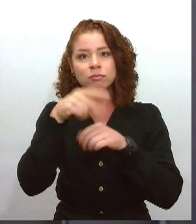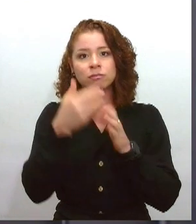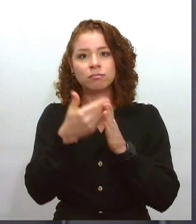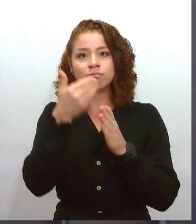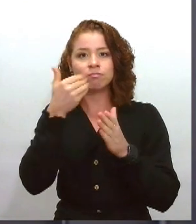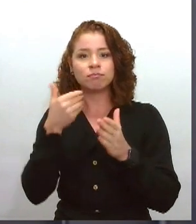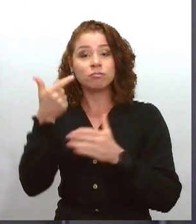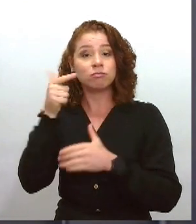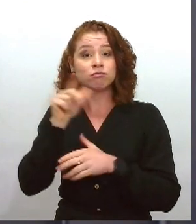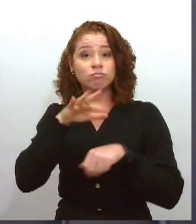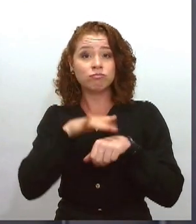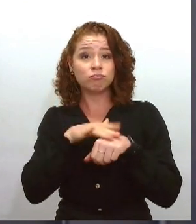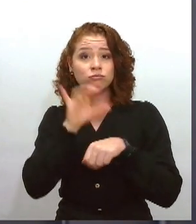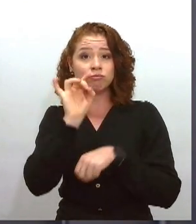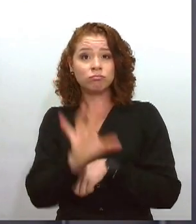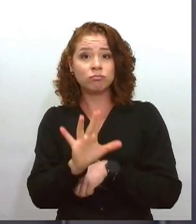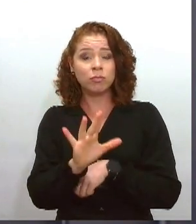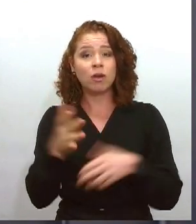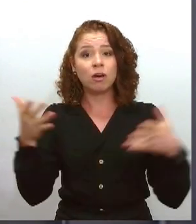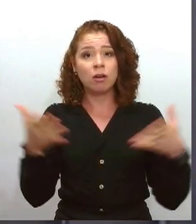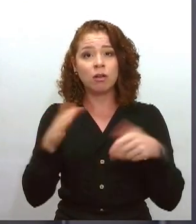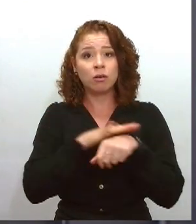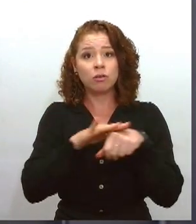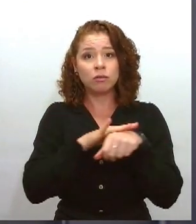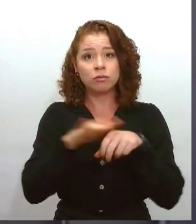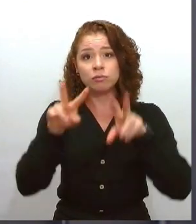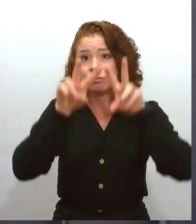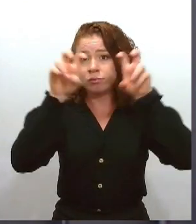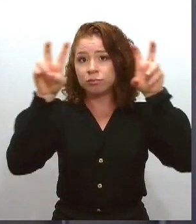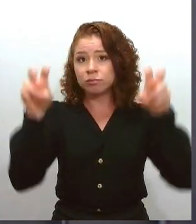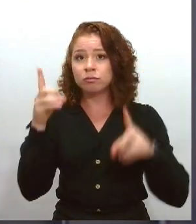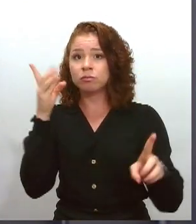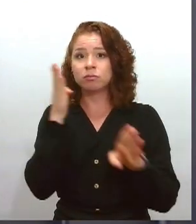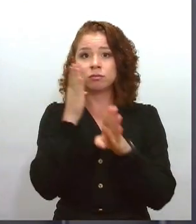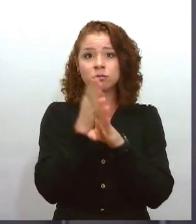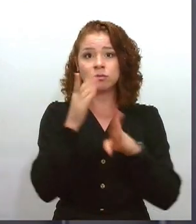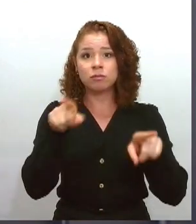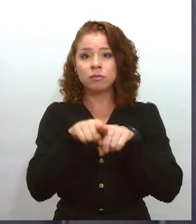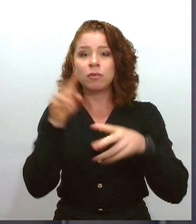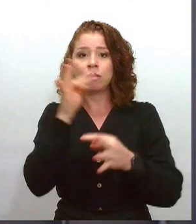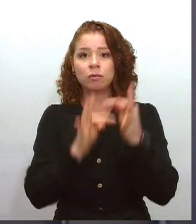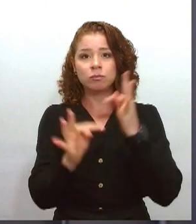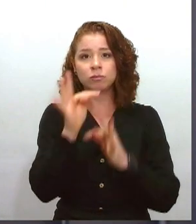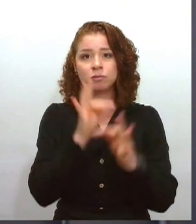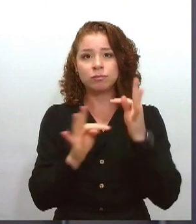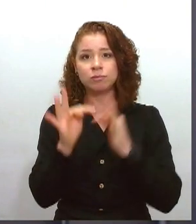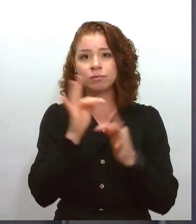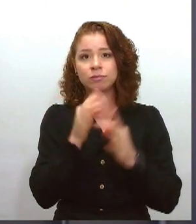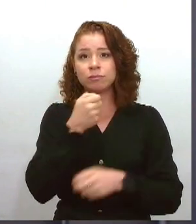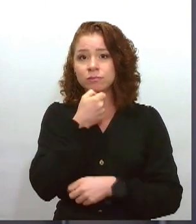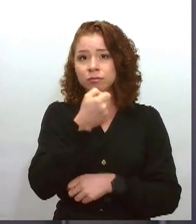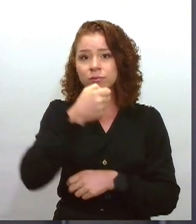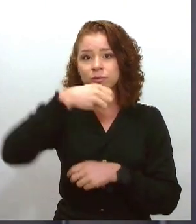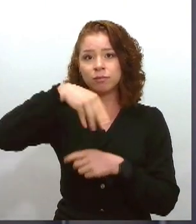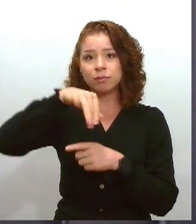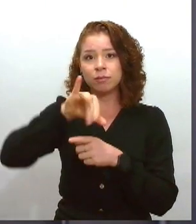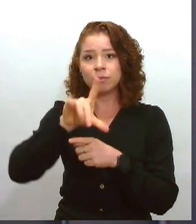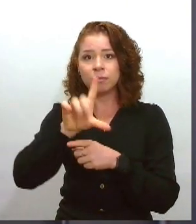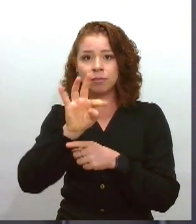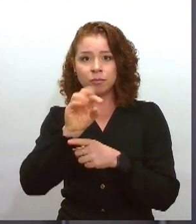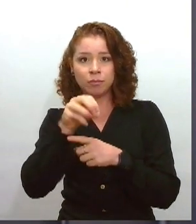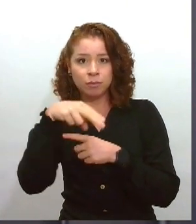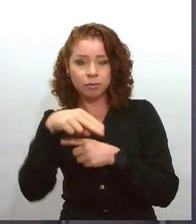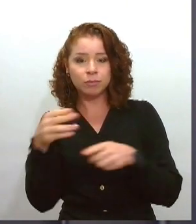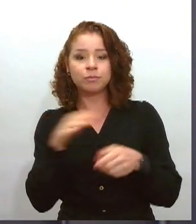falar sobre o diagnóstico e tratamento do glaucoma, o repórter Milton Alves Júnior conversa agora